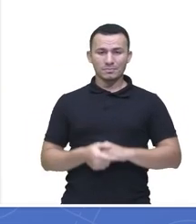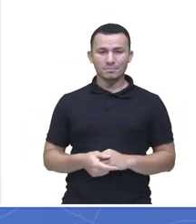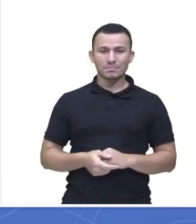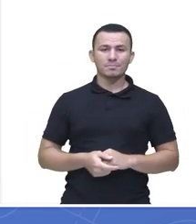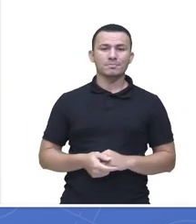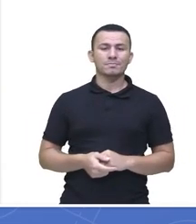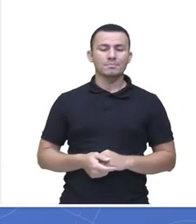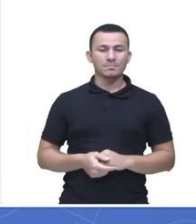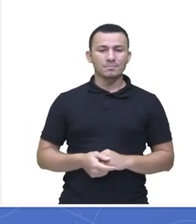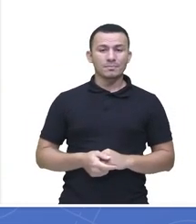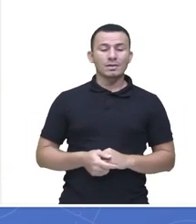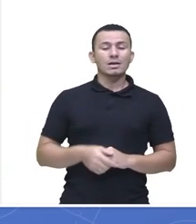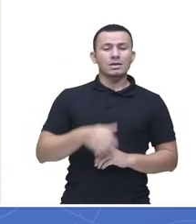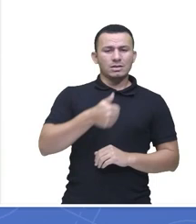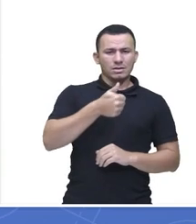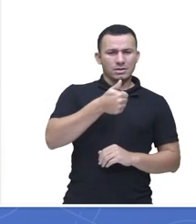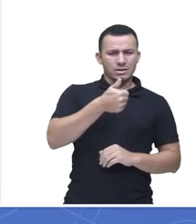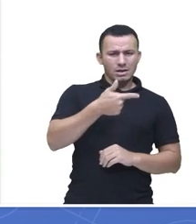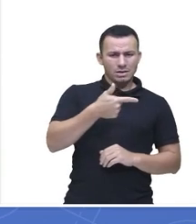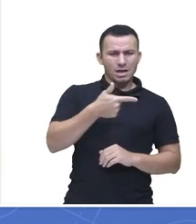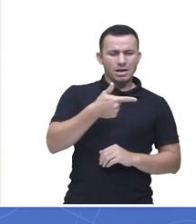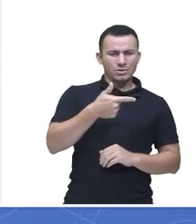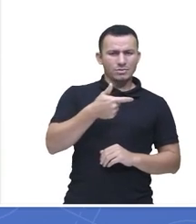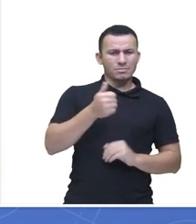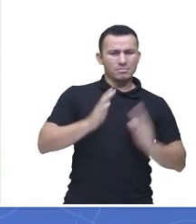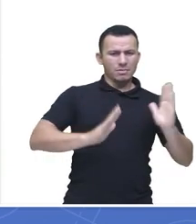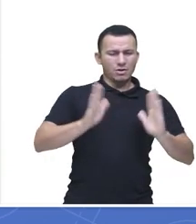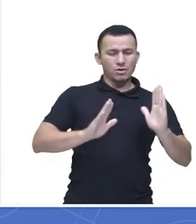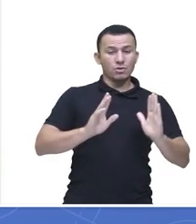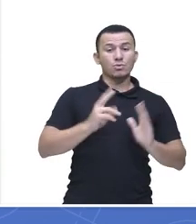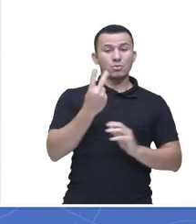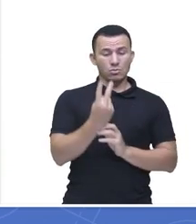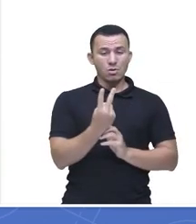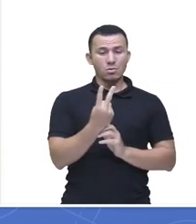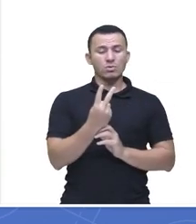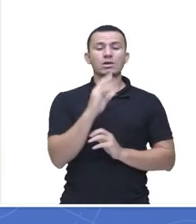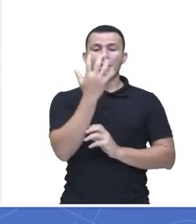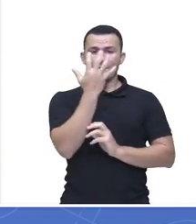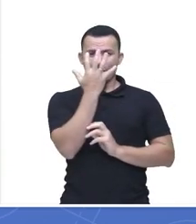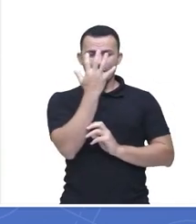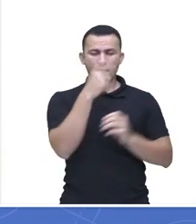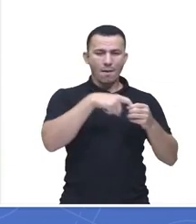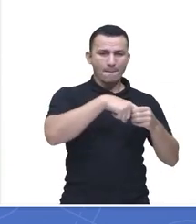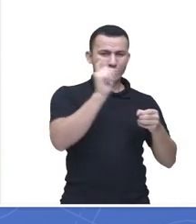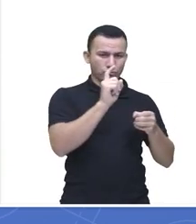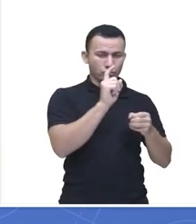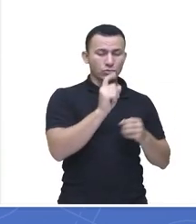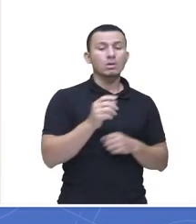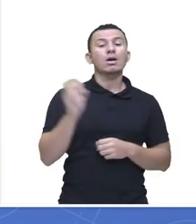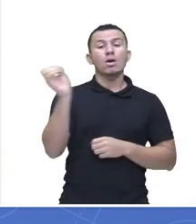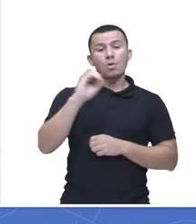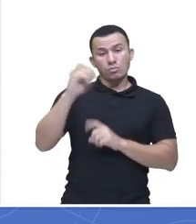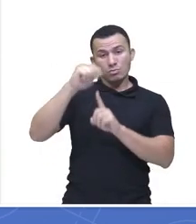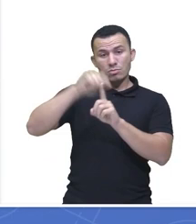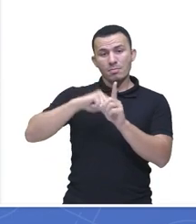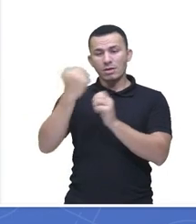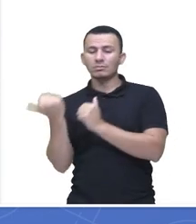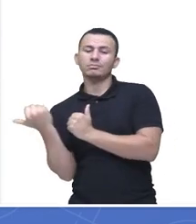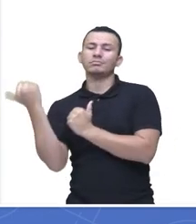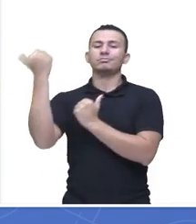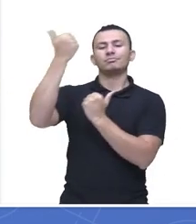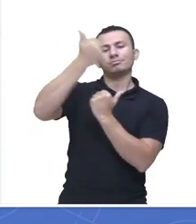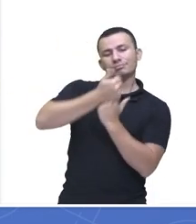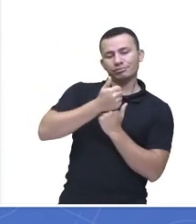nós vamos ter em 17, dois períodos de revolta. A de fevereiro, que vai tirar ali o czar, e nós vamos ter em outubro novamente, que é quando